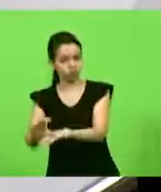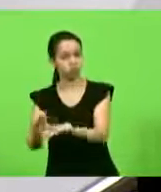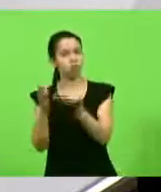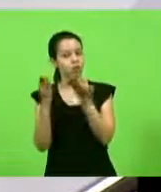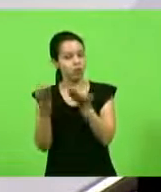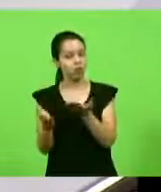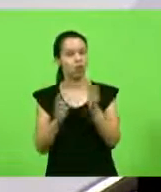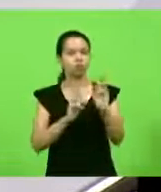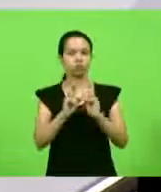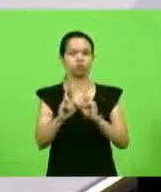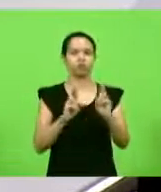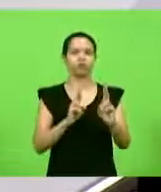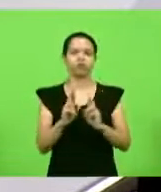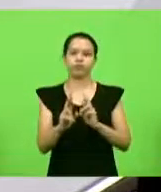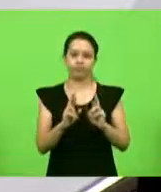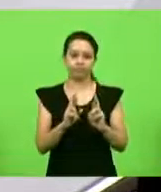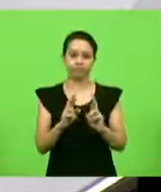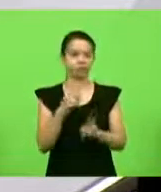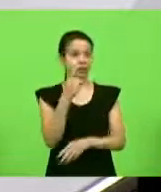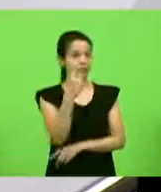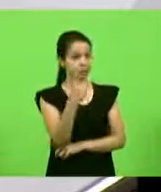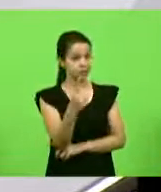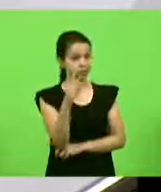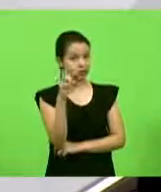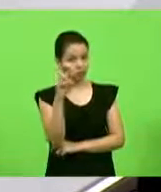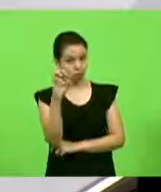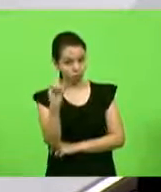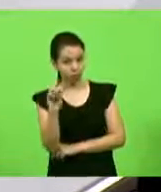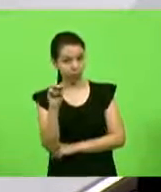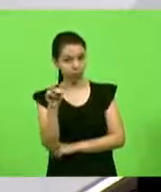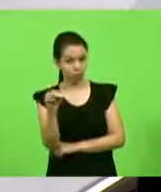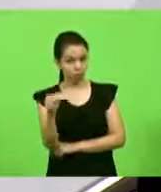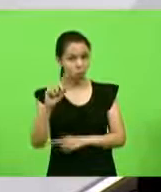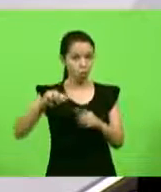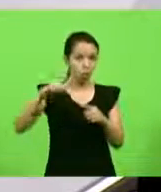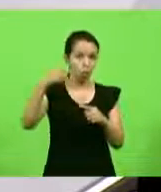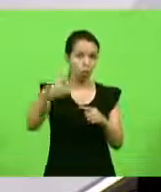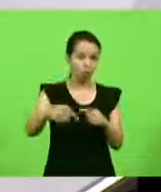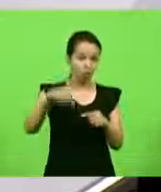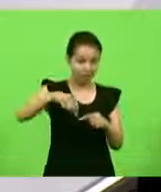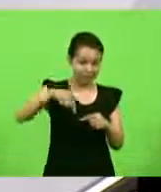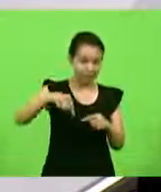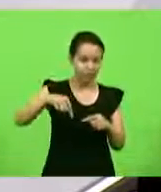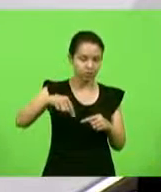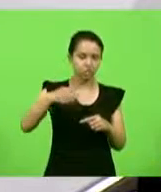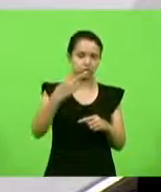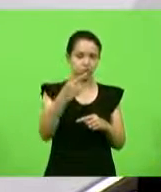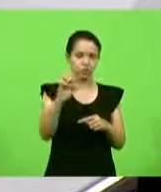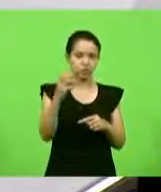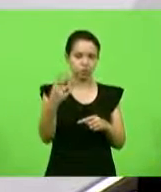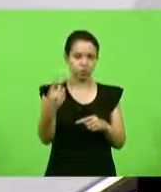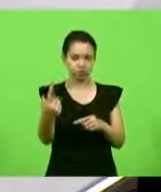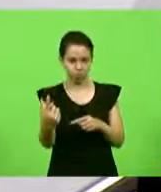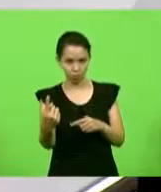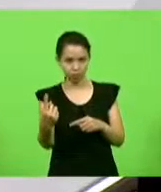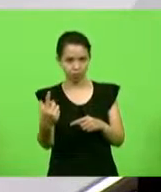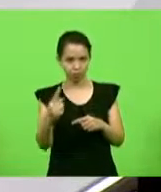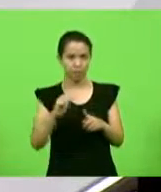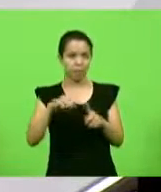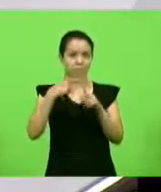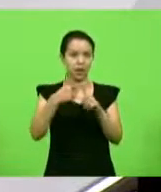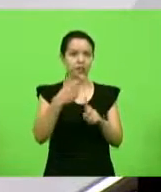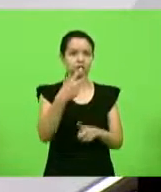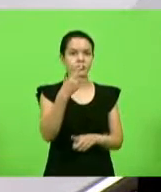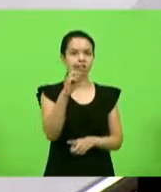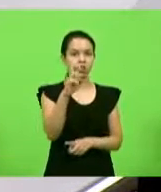rodovia, sendo que 50 milhões para 2021 e mais 50 milhões para 2022